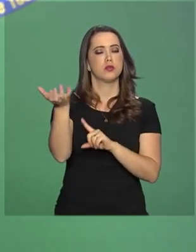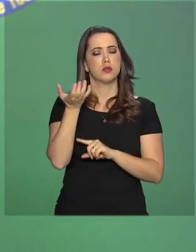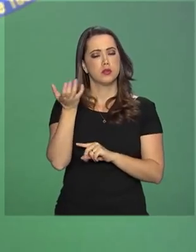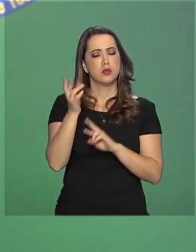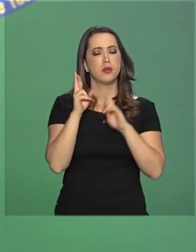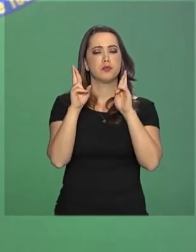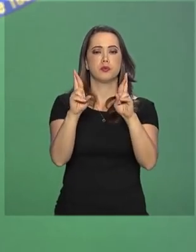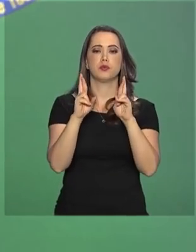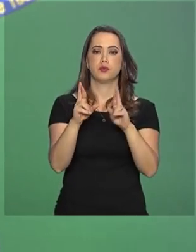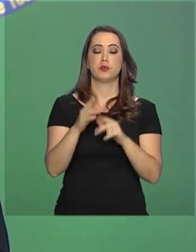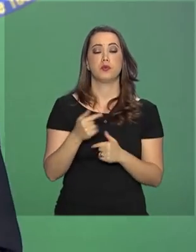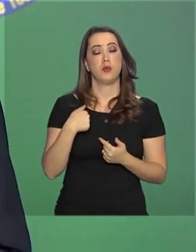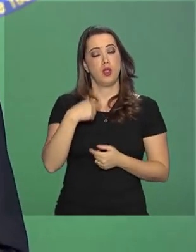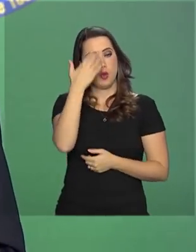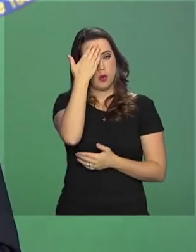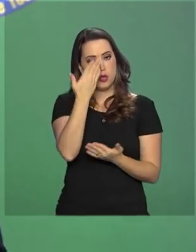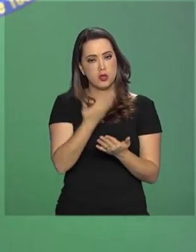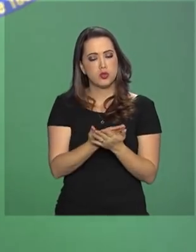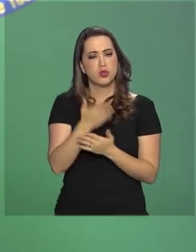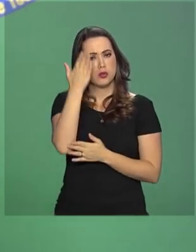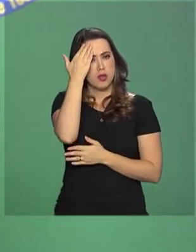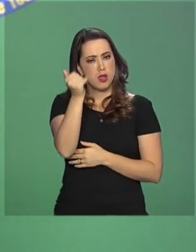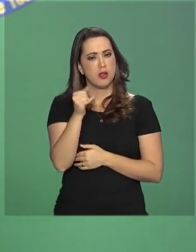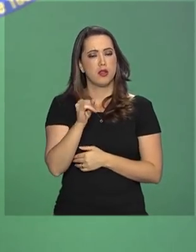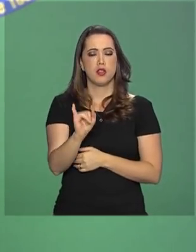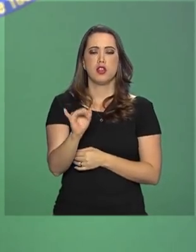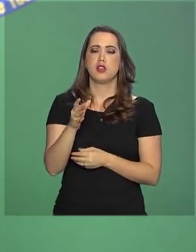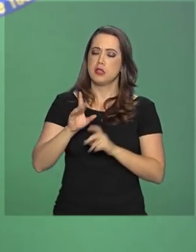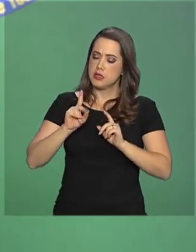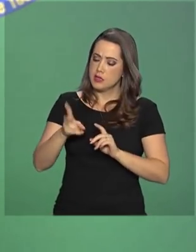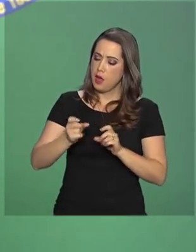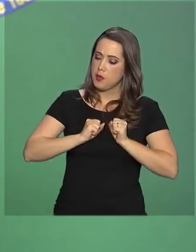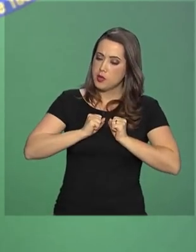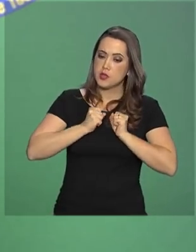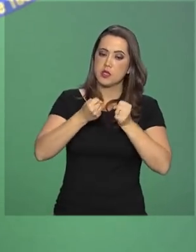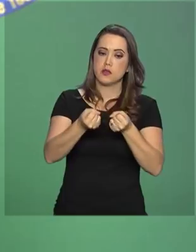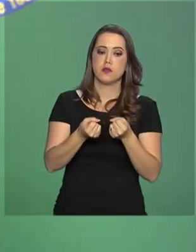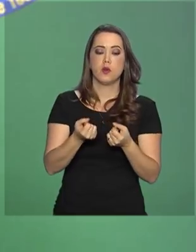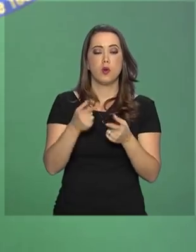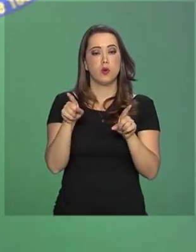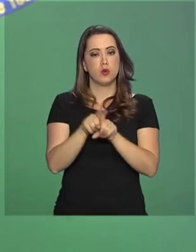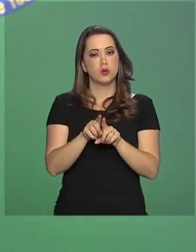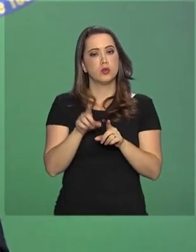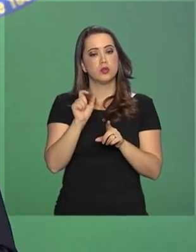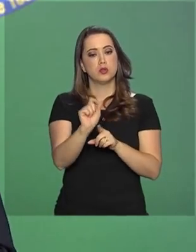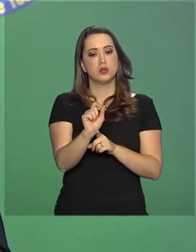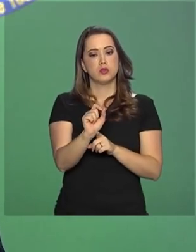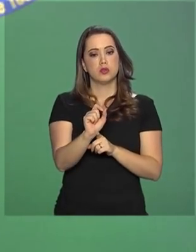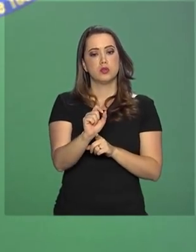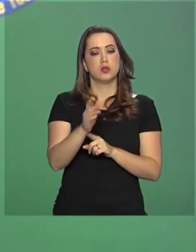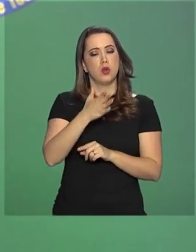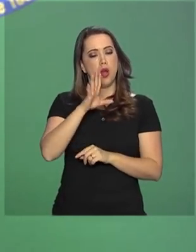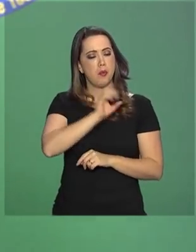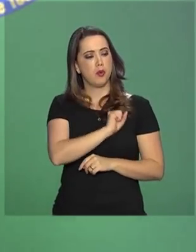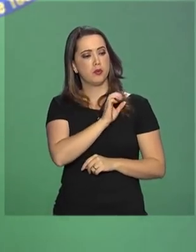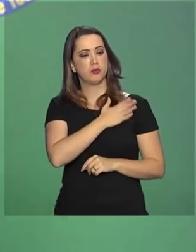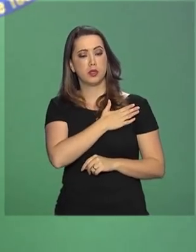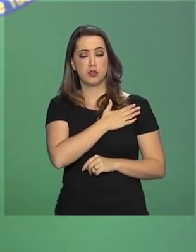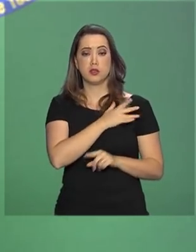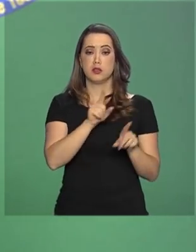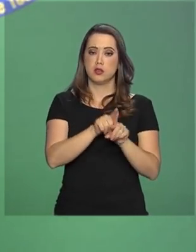espera do Abraham. Eu sei que não lhe faltará empenho, dedicação, patriotismo,